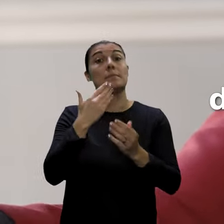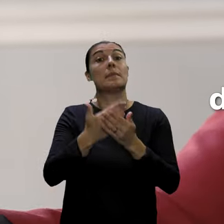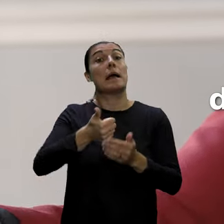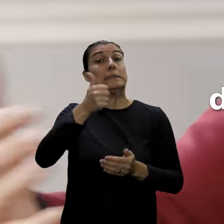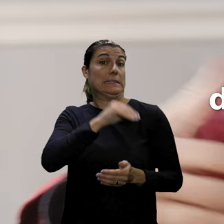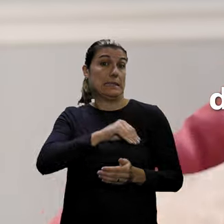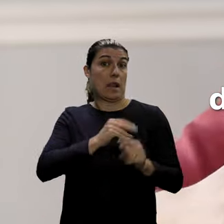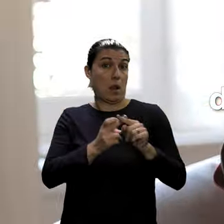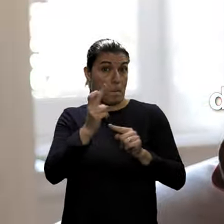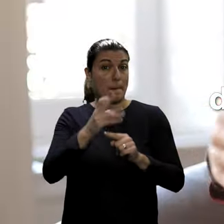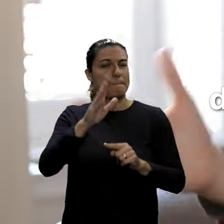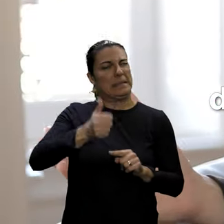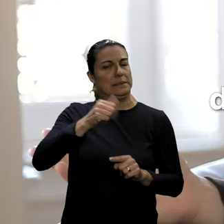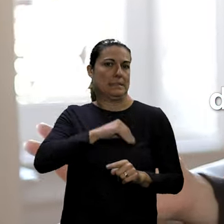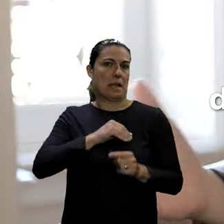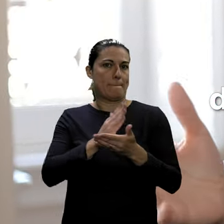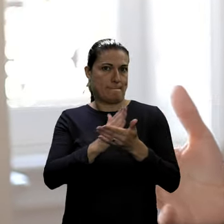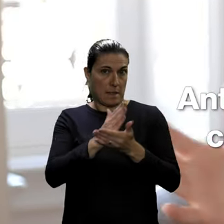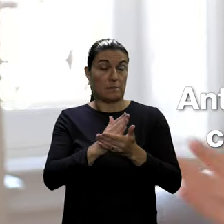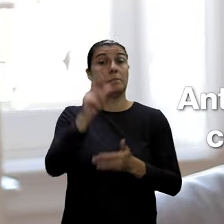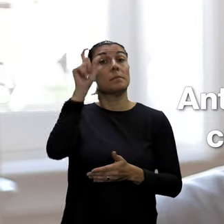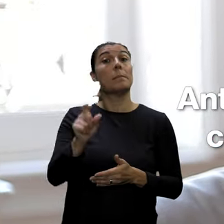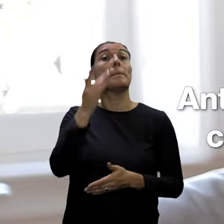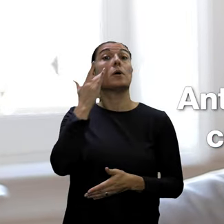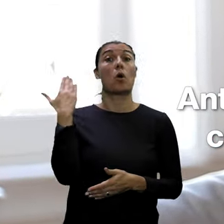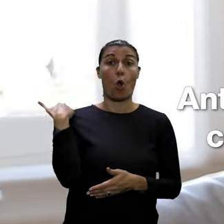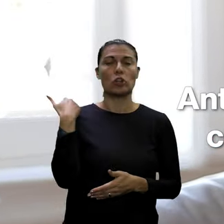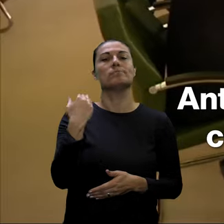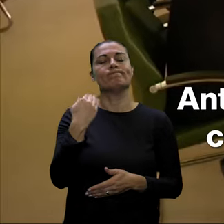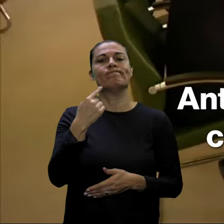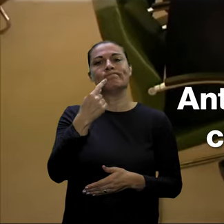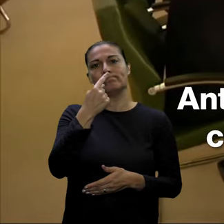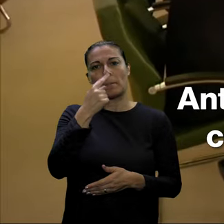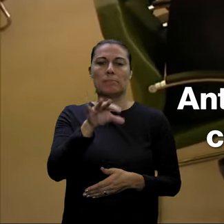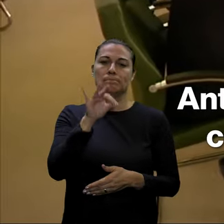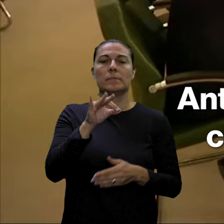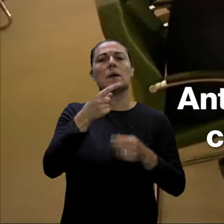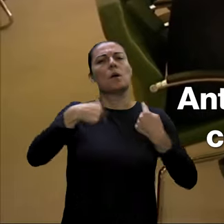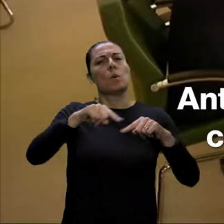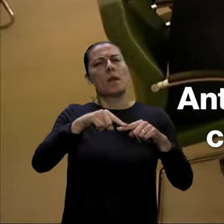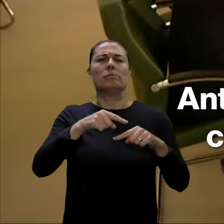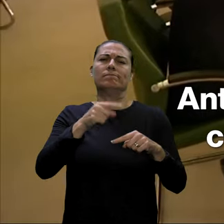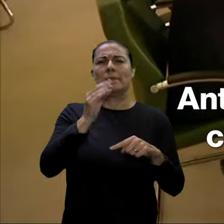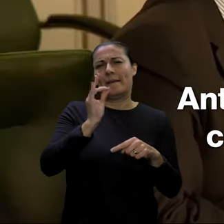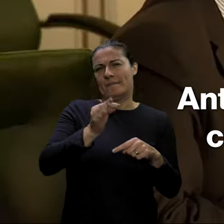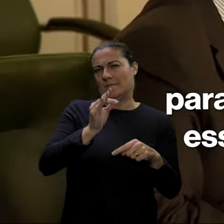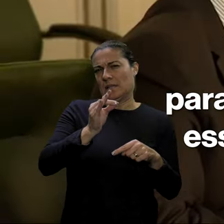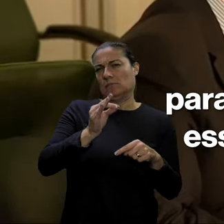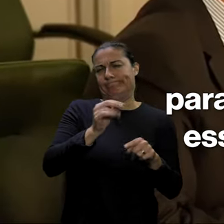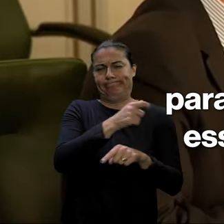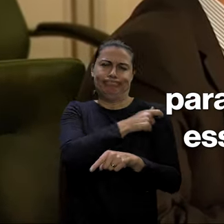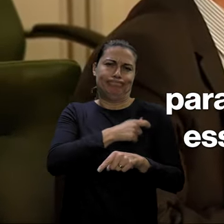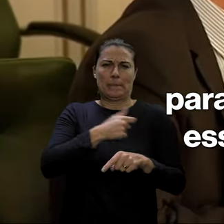a aumentar os salários, sobretudo os salários médios. António Costa escolheu uma reunião com as confederações patronais